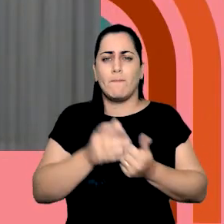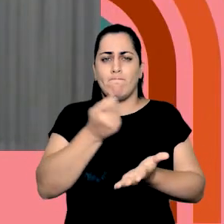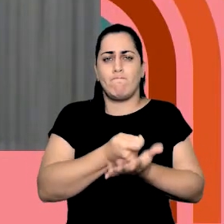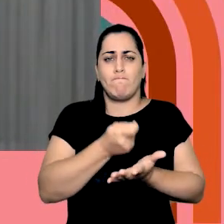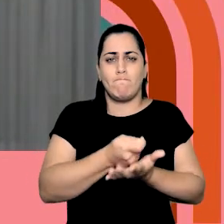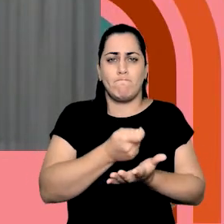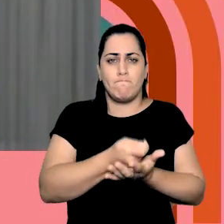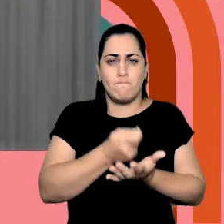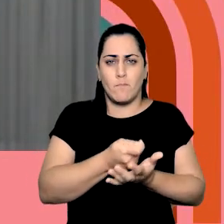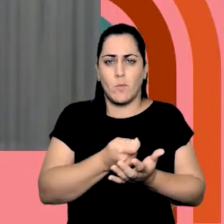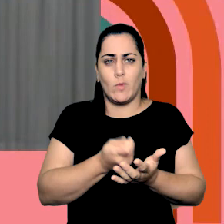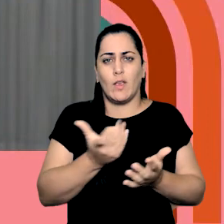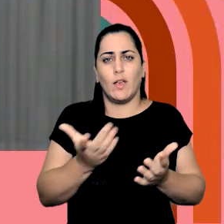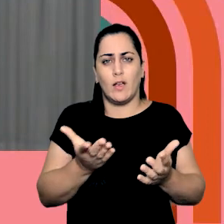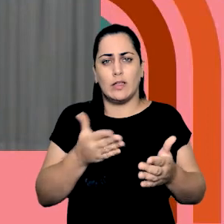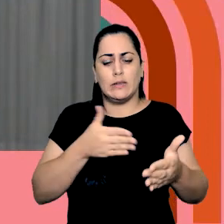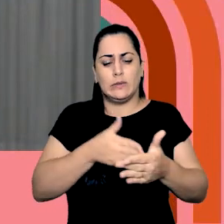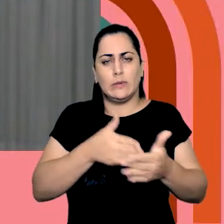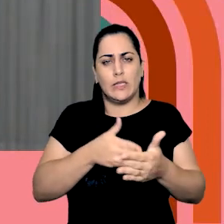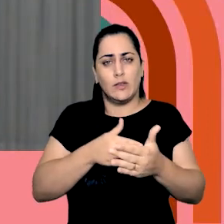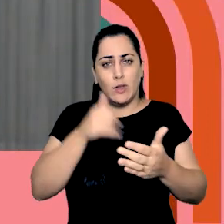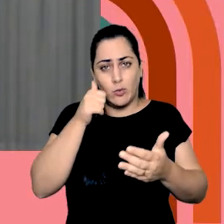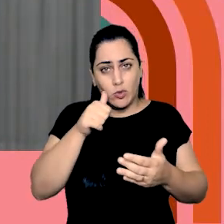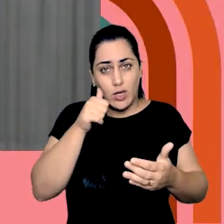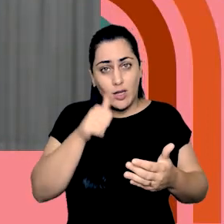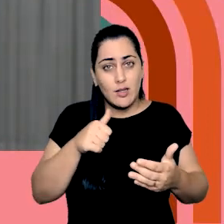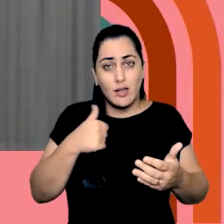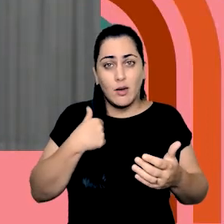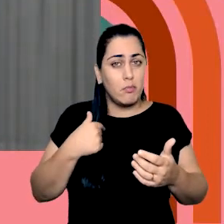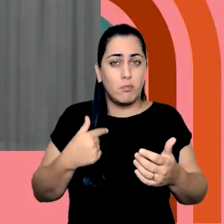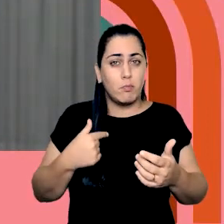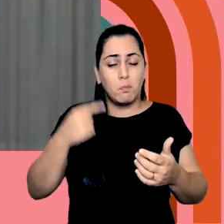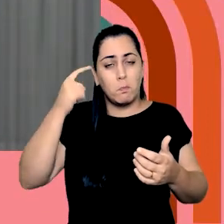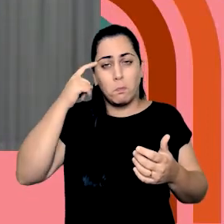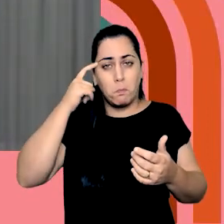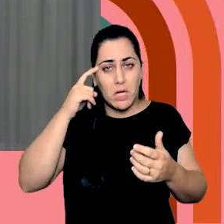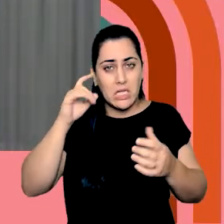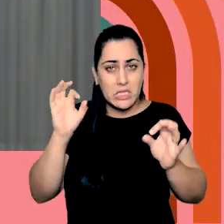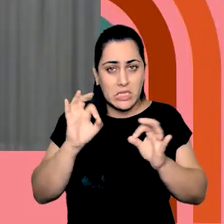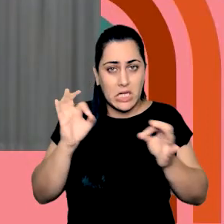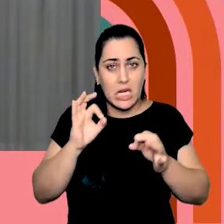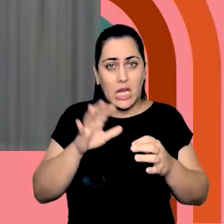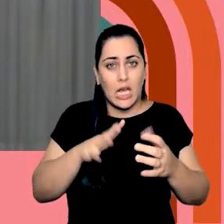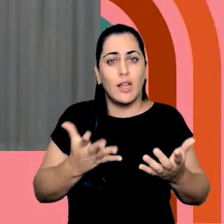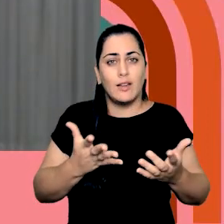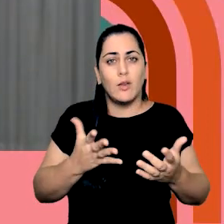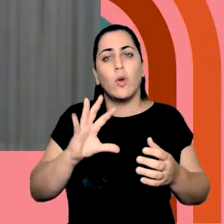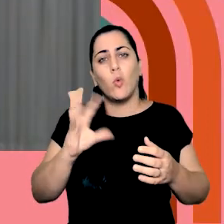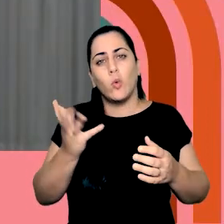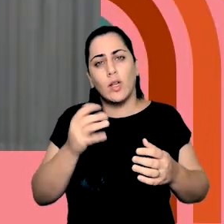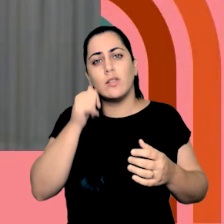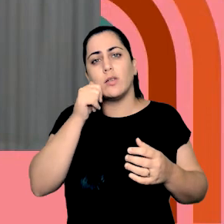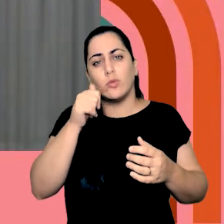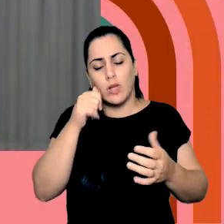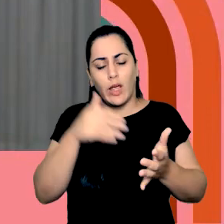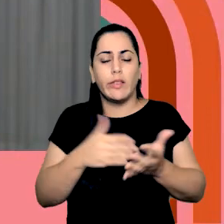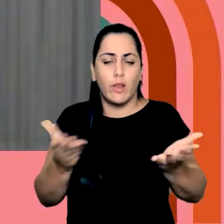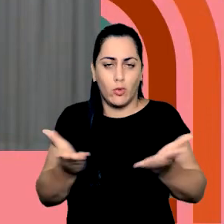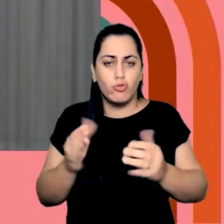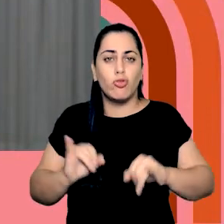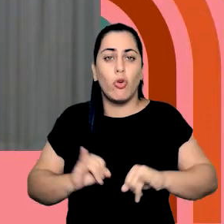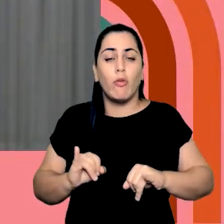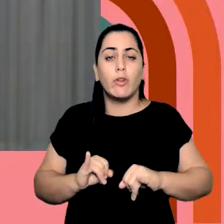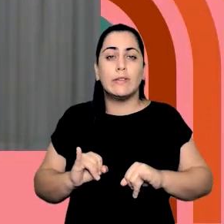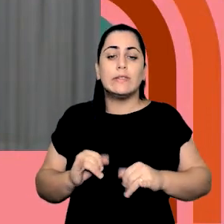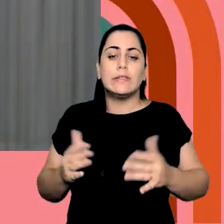impositiva de restrições para as mulheres, desconsiderar essas restrições, essa situação que as mulheres enfrentam até hoje,